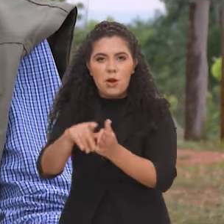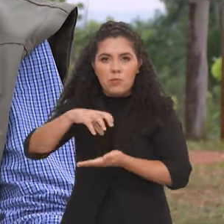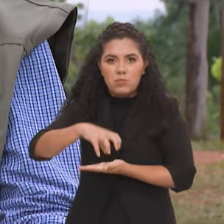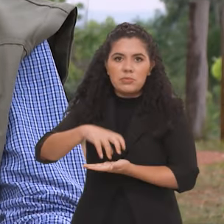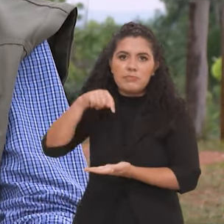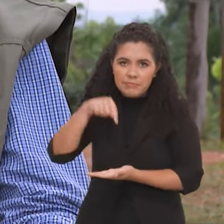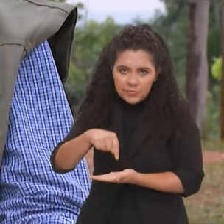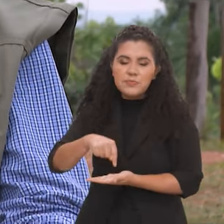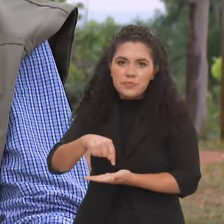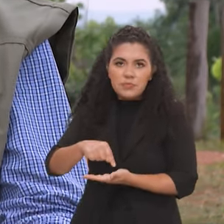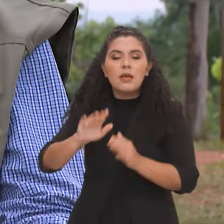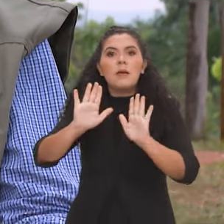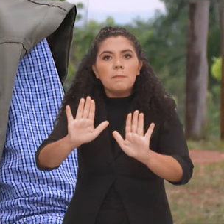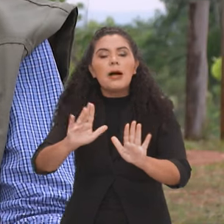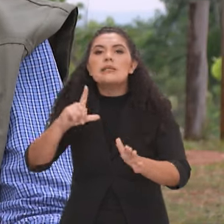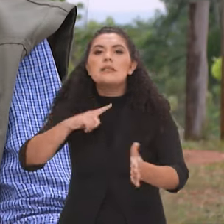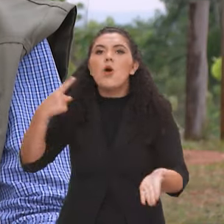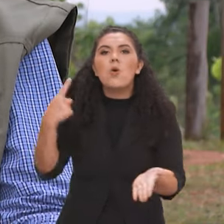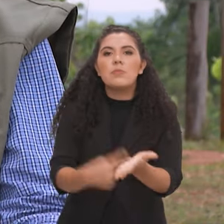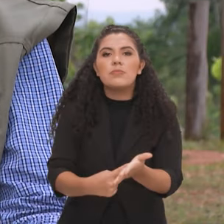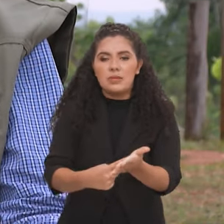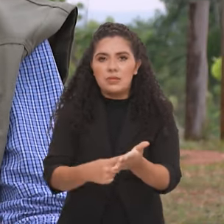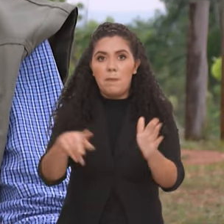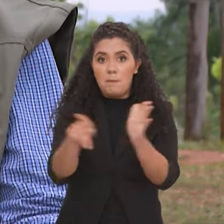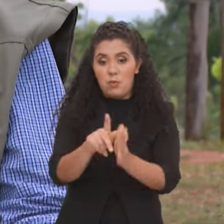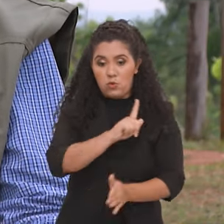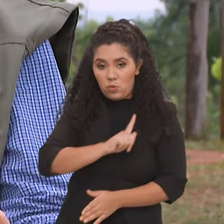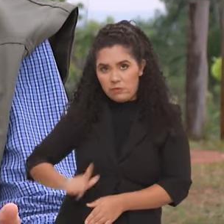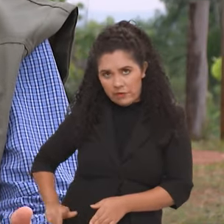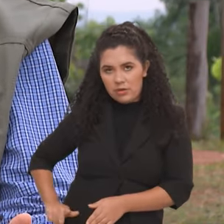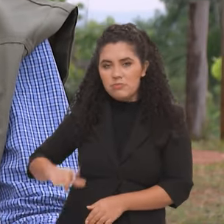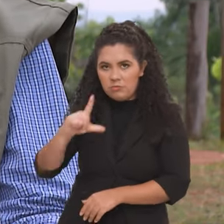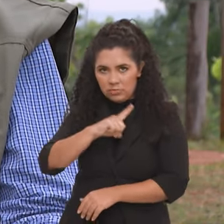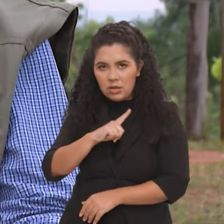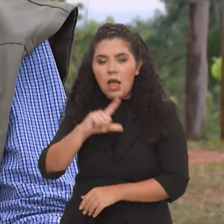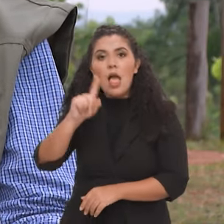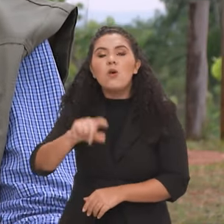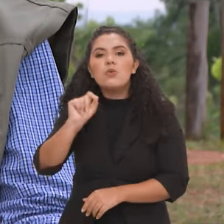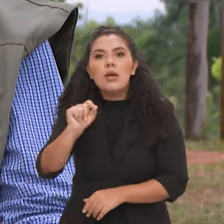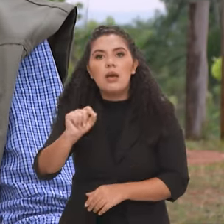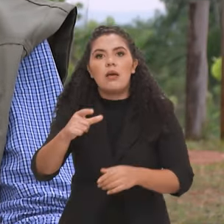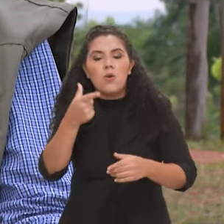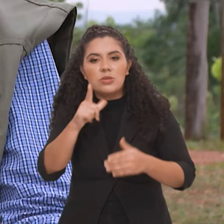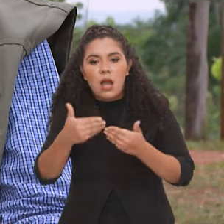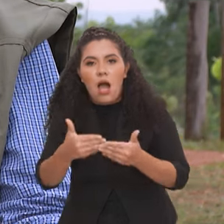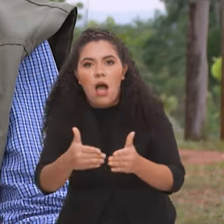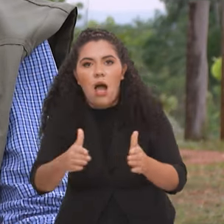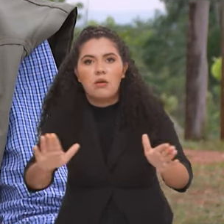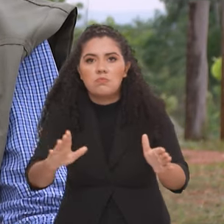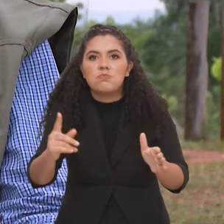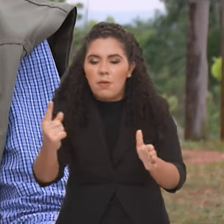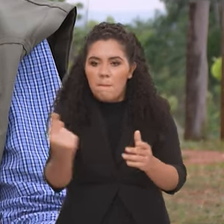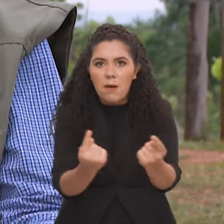ainda é necessário ter muito mais, daí o compromisso que o governo assumiu de ampliar o número de servidores